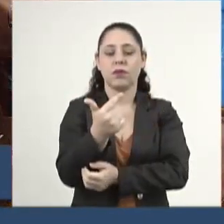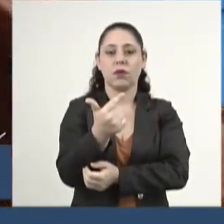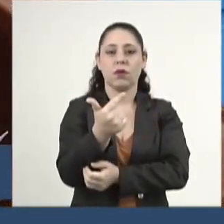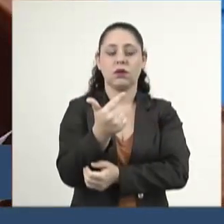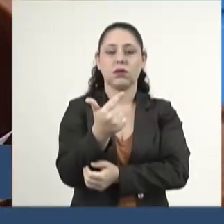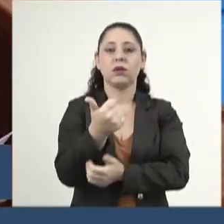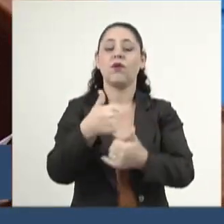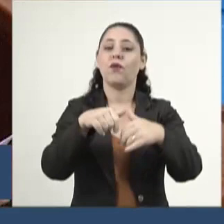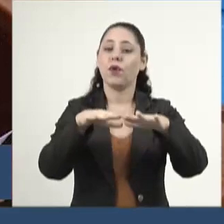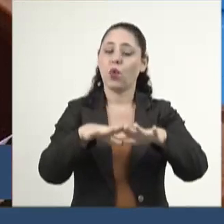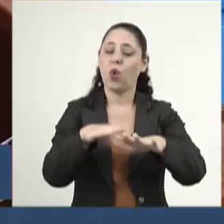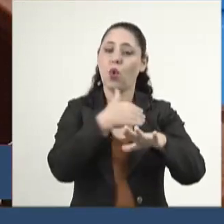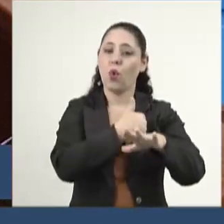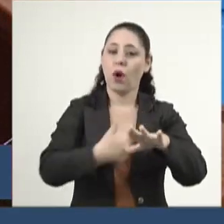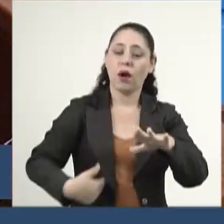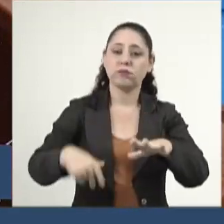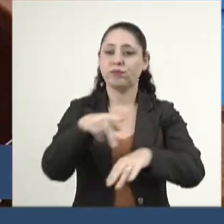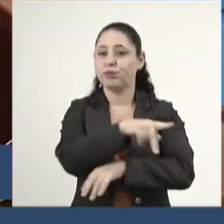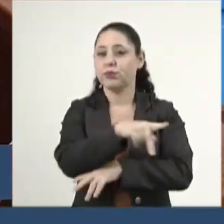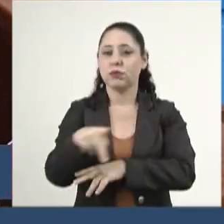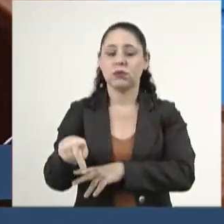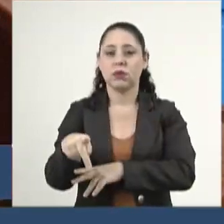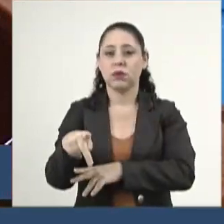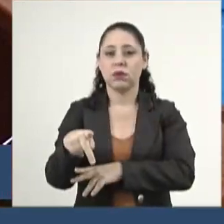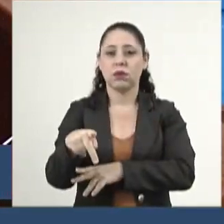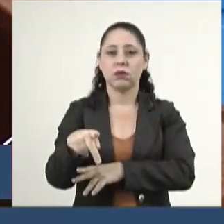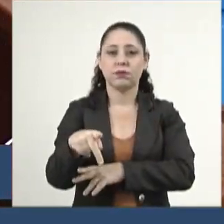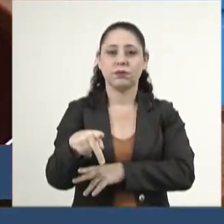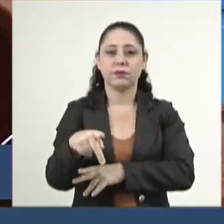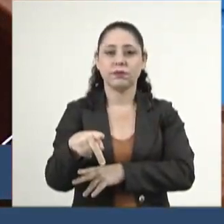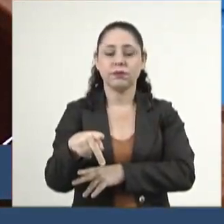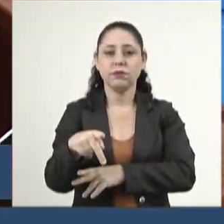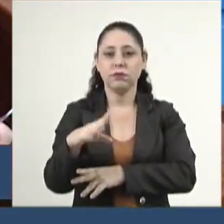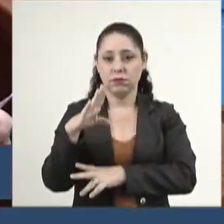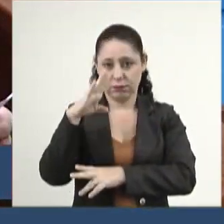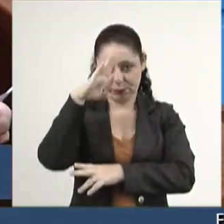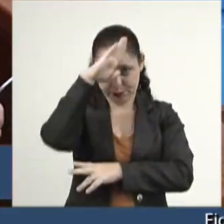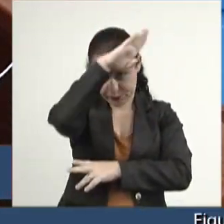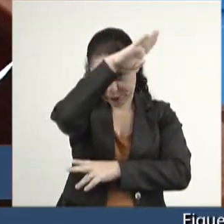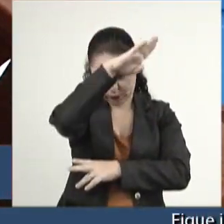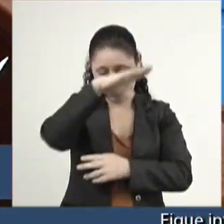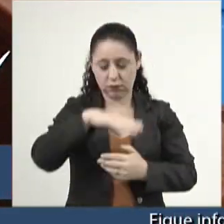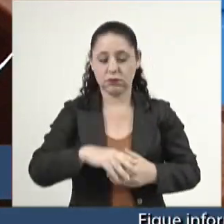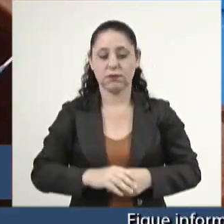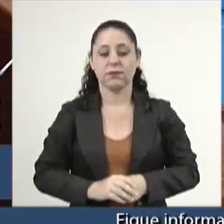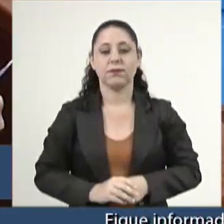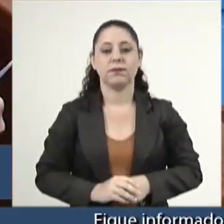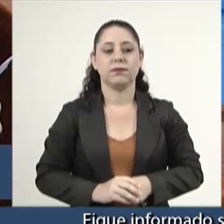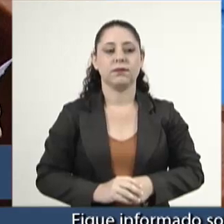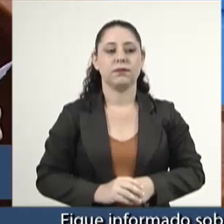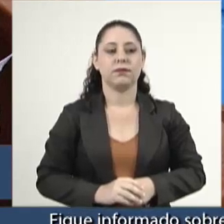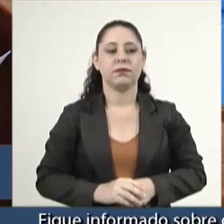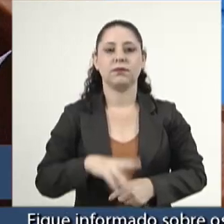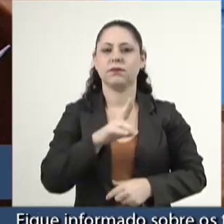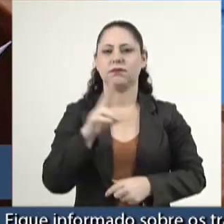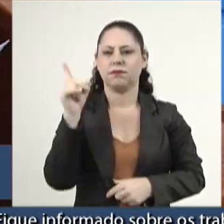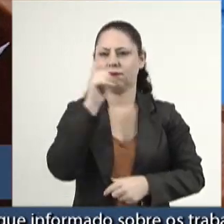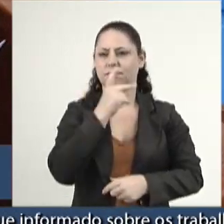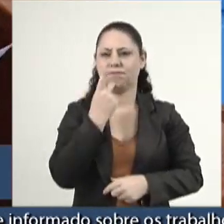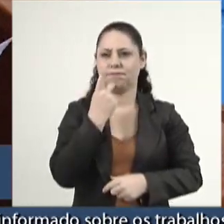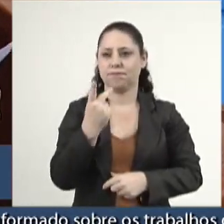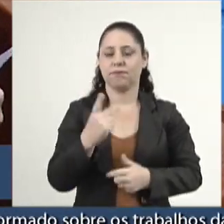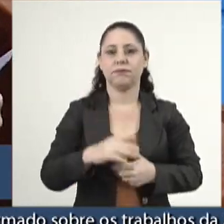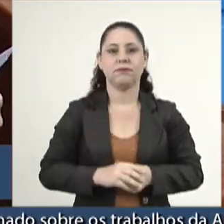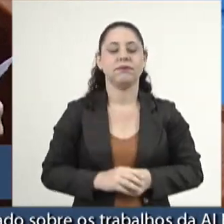pelo então presidente Bolsonaro. Nome difícil de pronunciar.